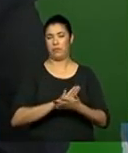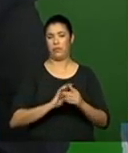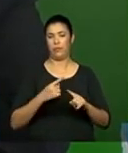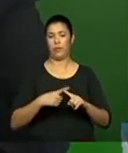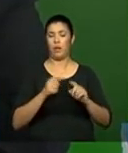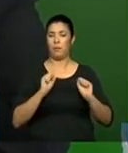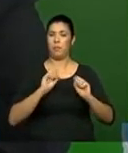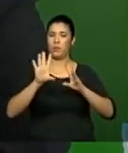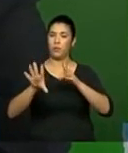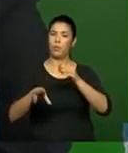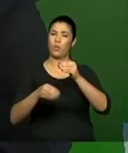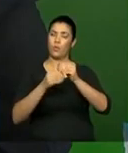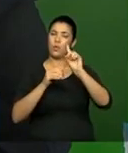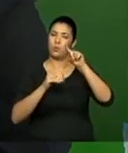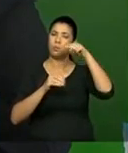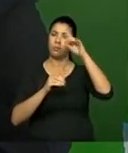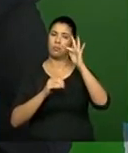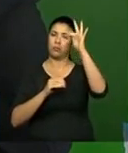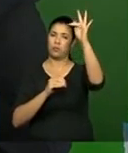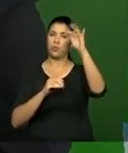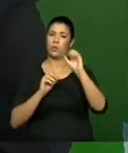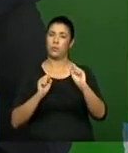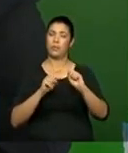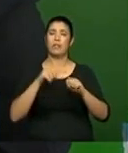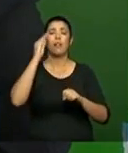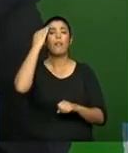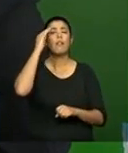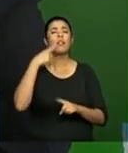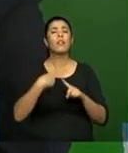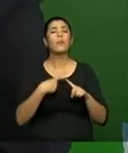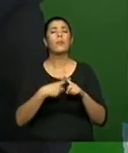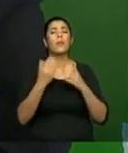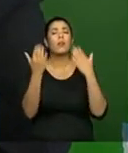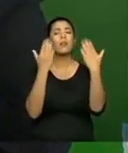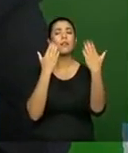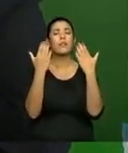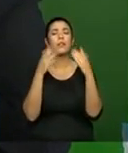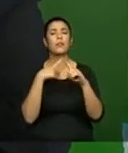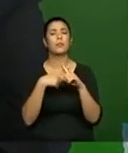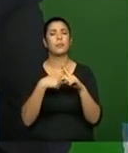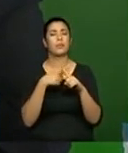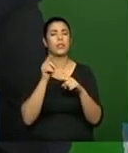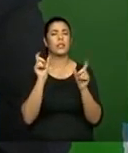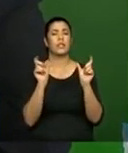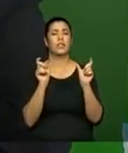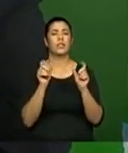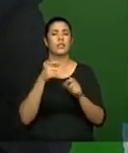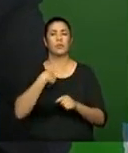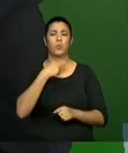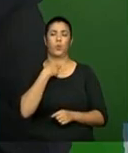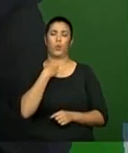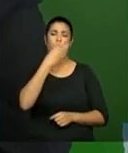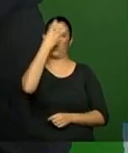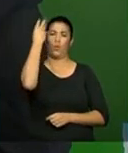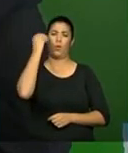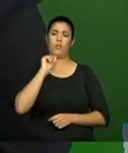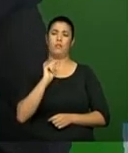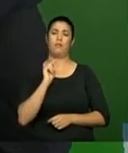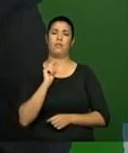Podemos até incluir para a próxima. A questão de entender um pouco essa relação de você... E não vamos esquecer também que,